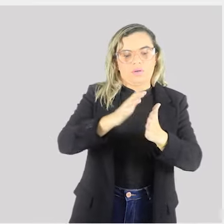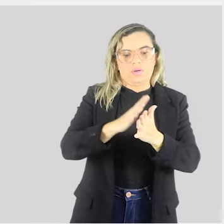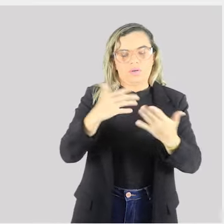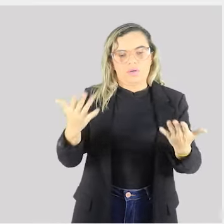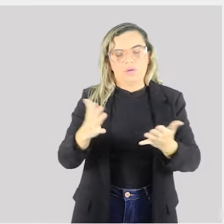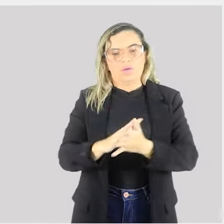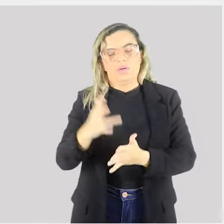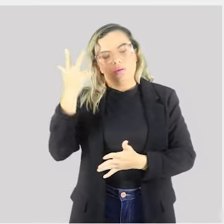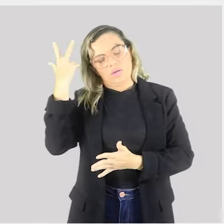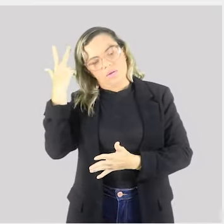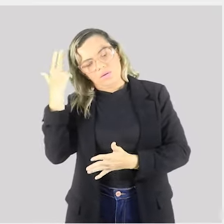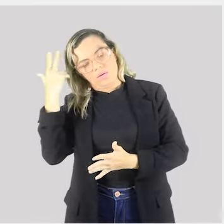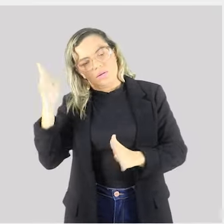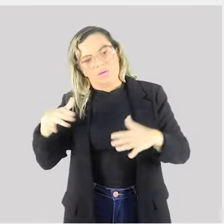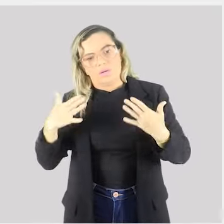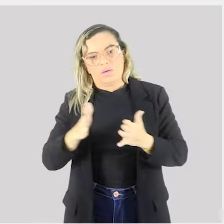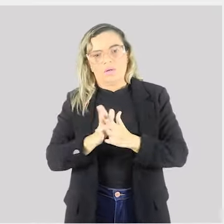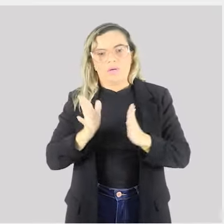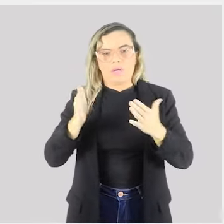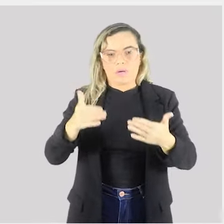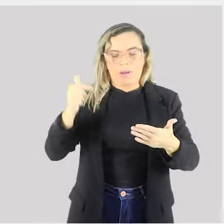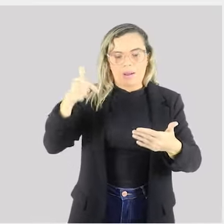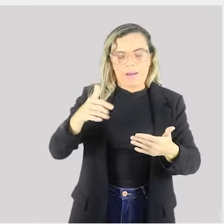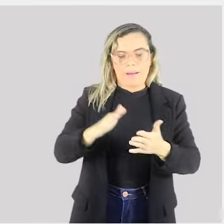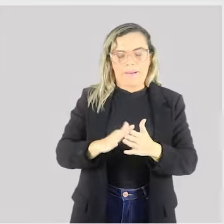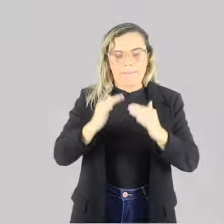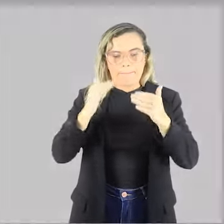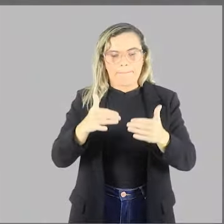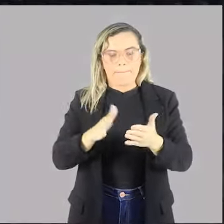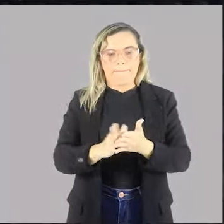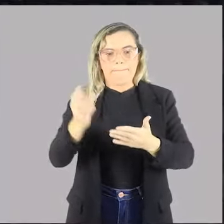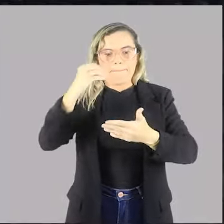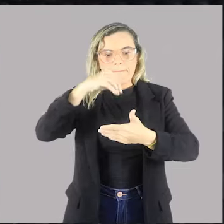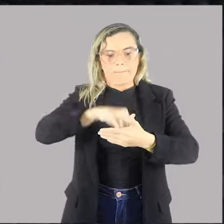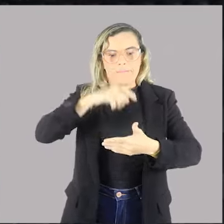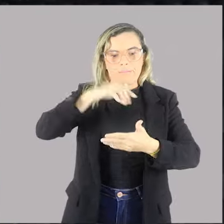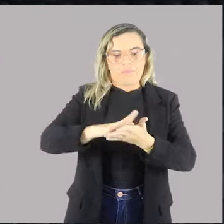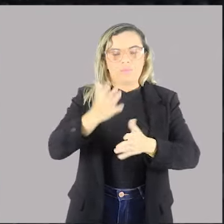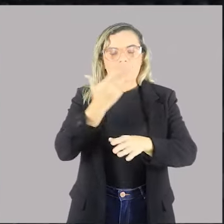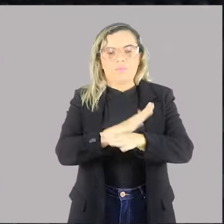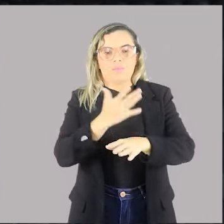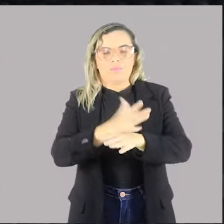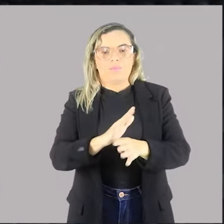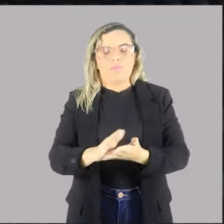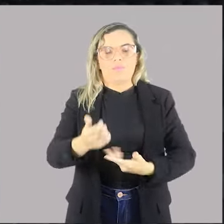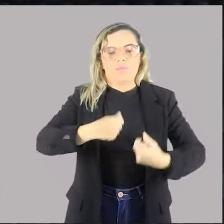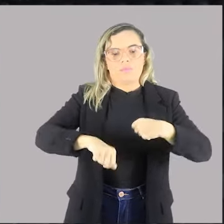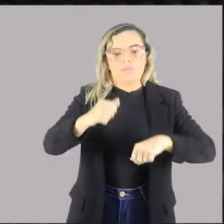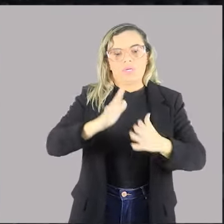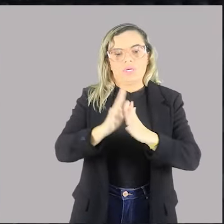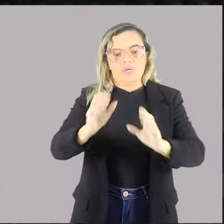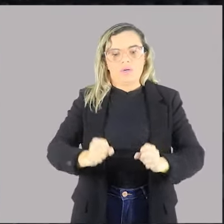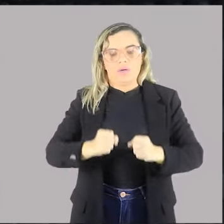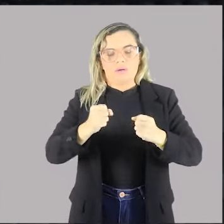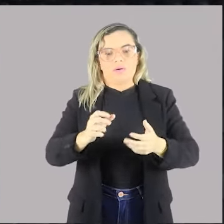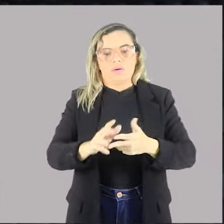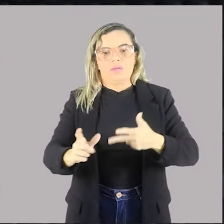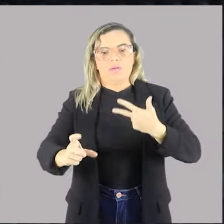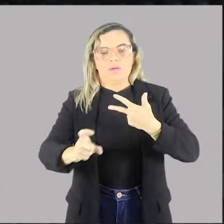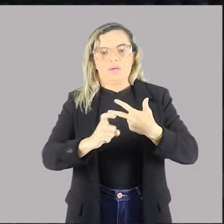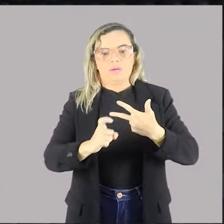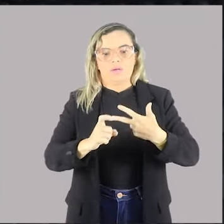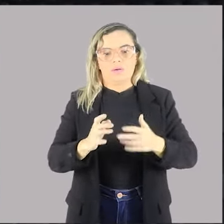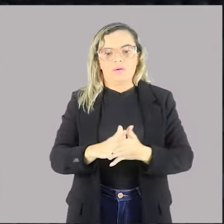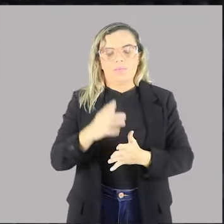mais comum, a espécie que vai ser observada sempre dentro dos atos administrativos do poder executivo. Vamos lá,